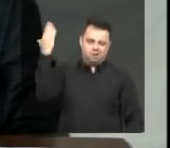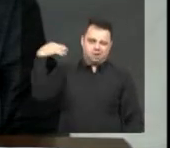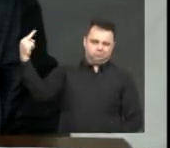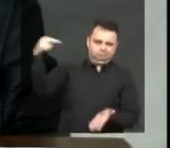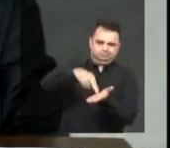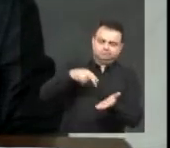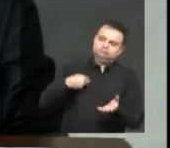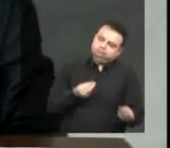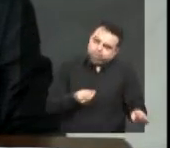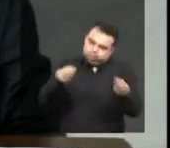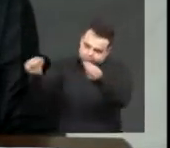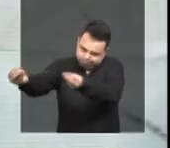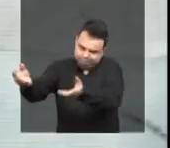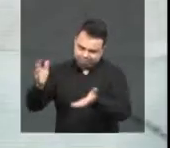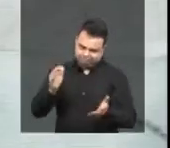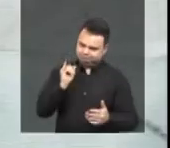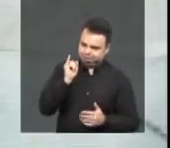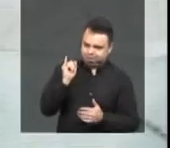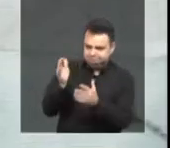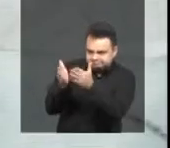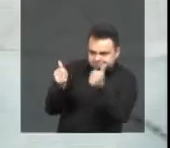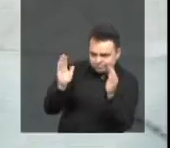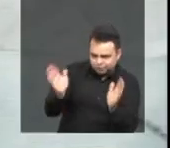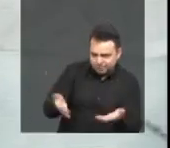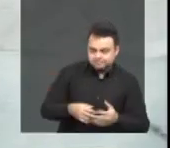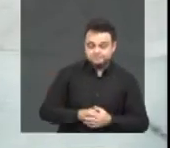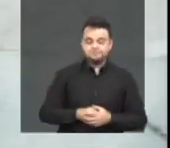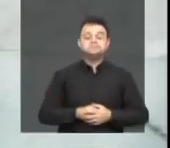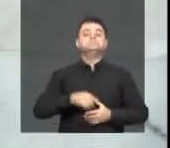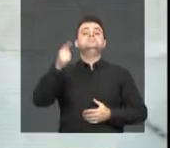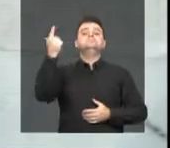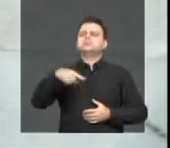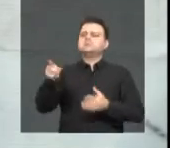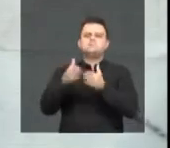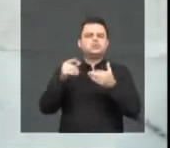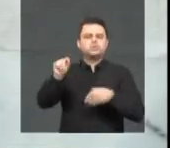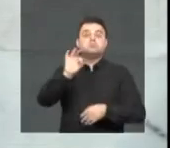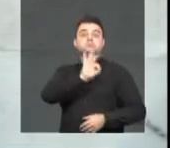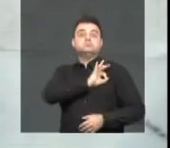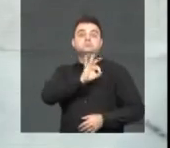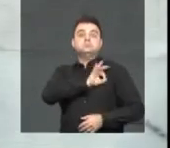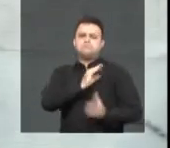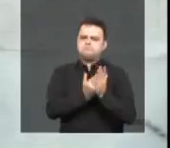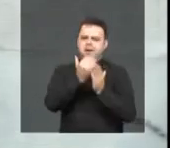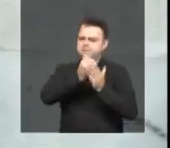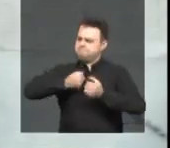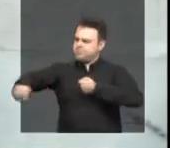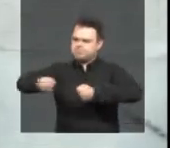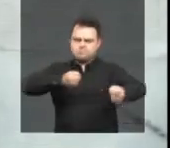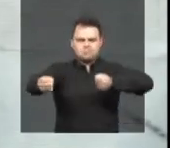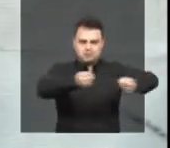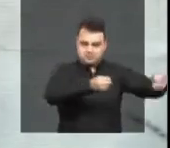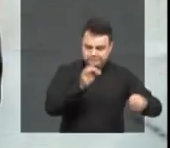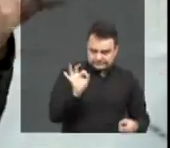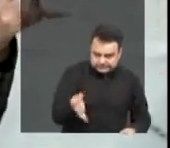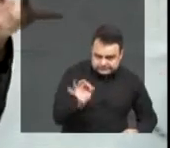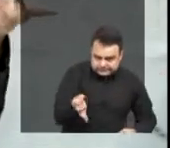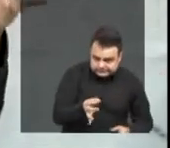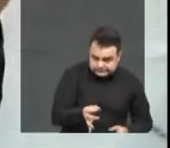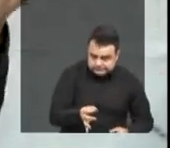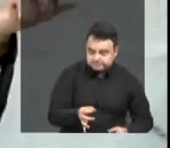no dia que ele veio. Outra reivindicação do senhor nessa audiência foi o aumento do número de policiais civis na região. E quem